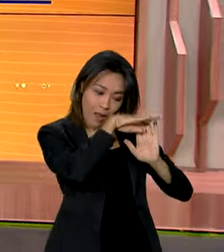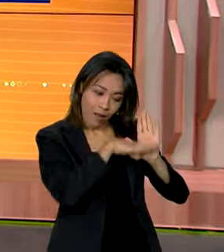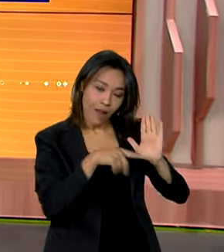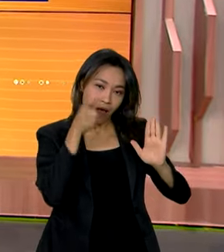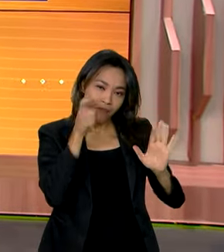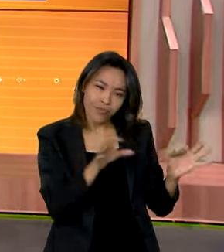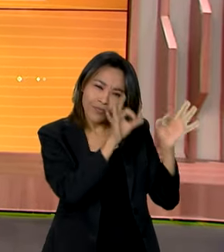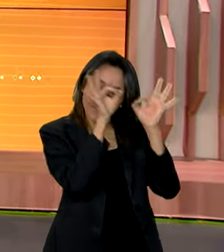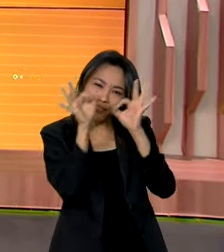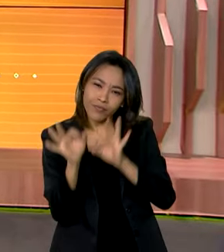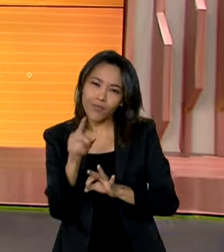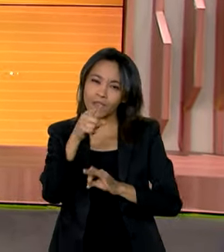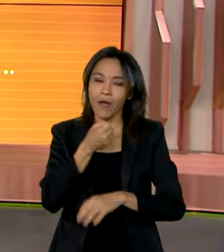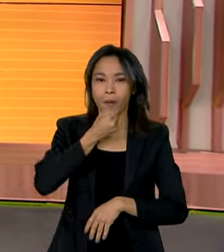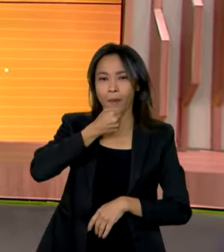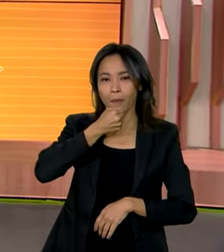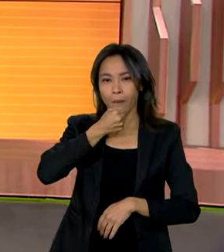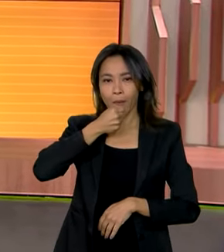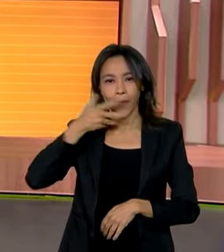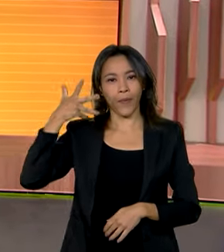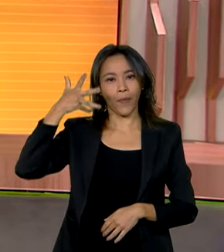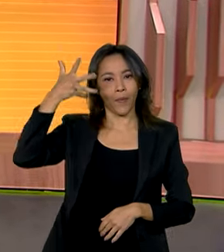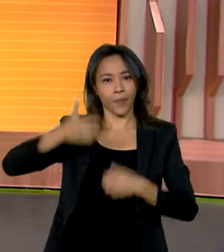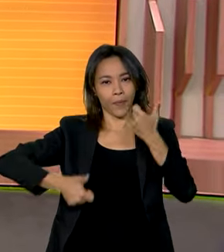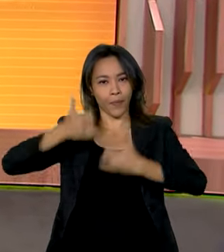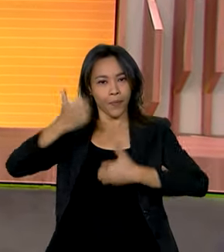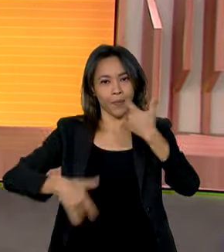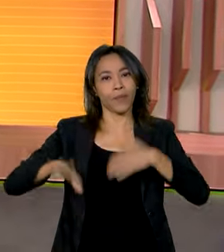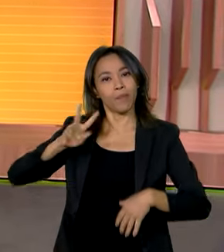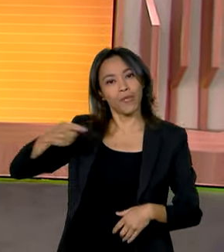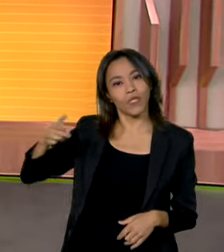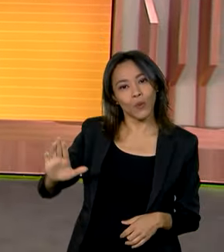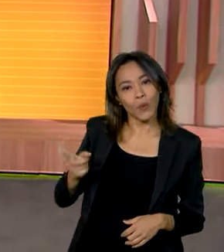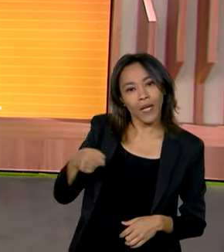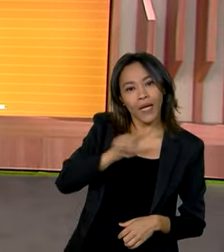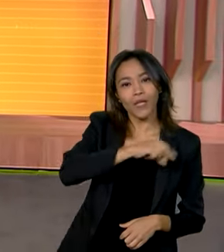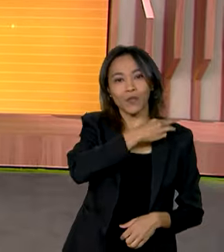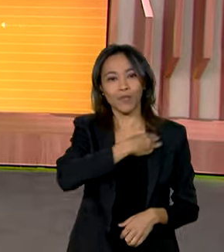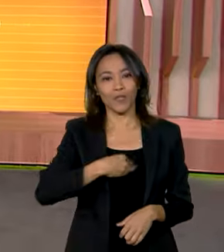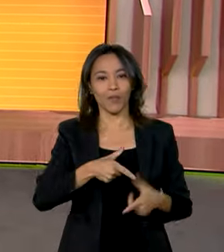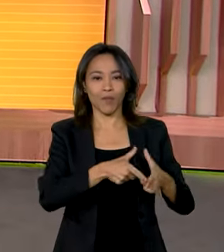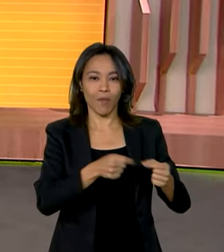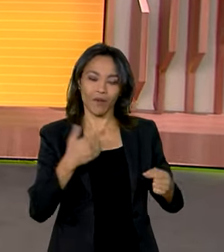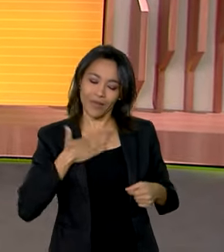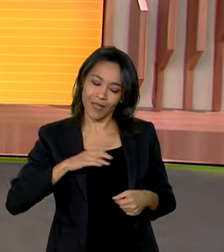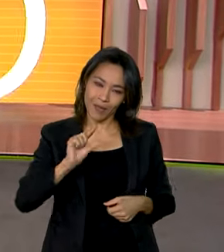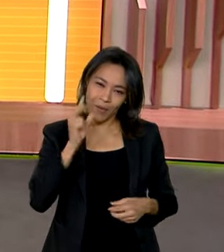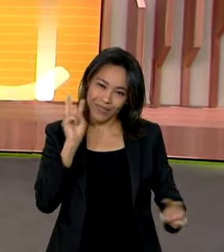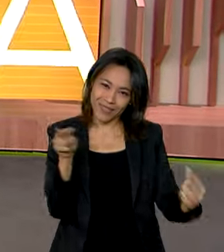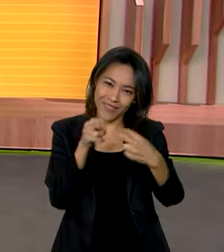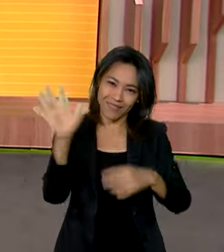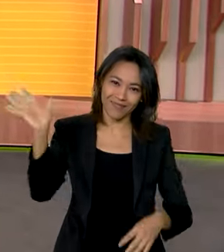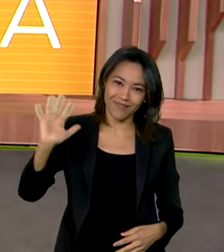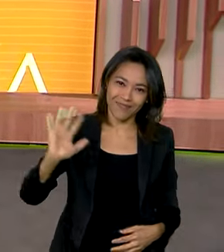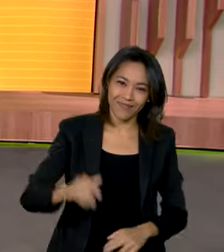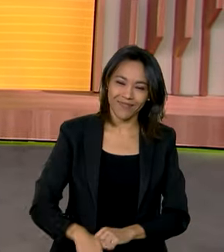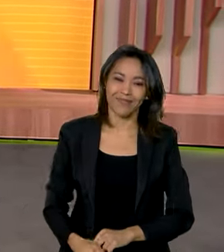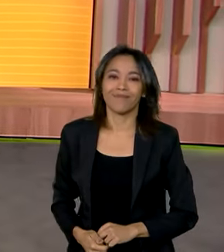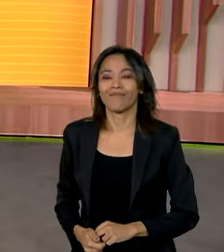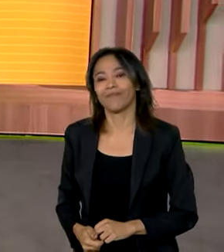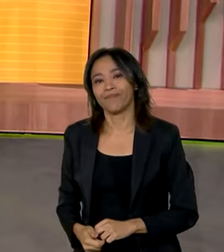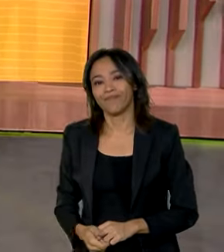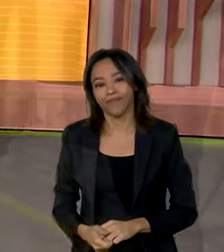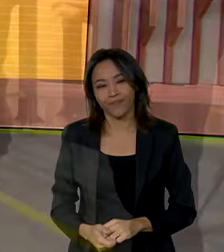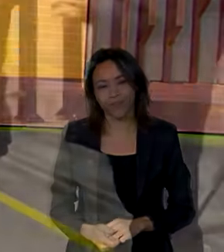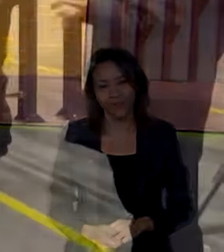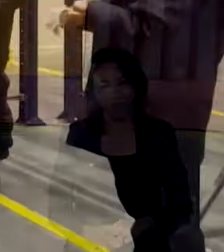acompanha a declaração à imprensa do presidente Lula e do primeiro-ministro do Japão. Nós vemos aqui a pouco. Até já! E